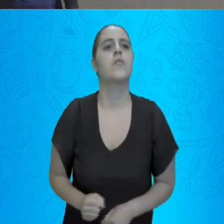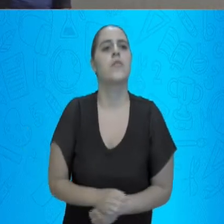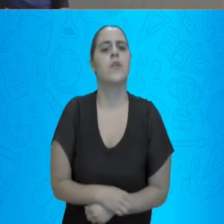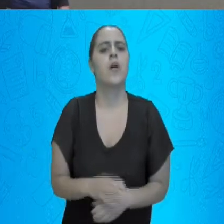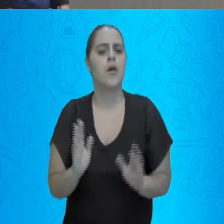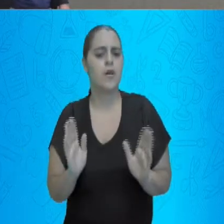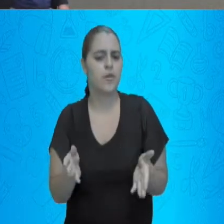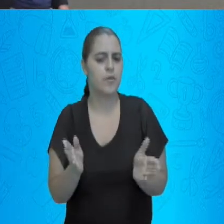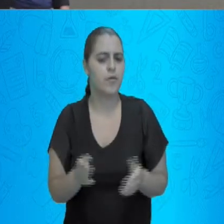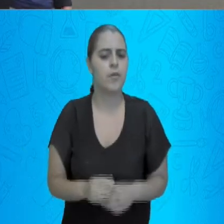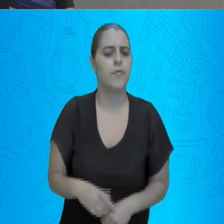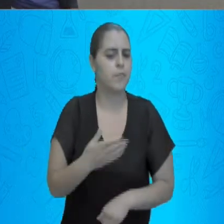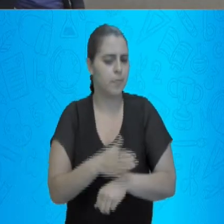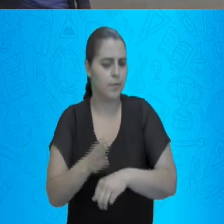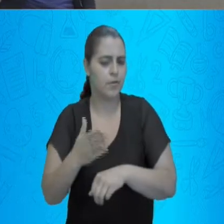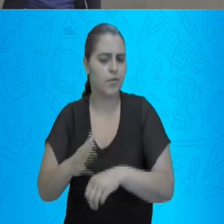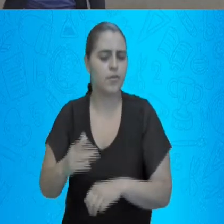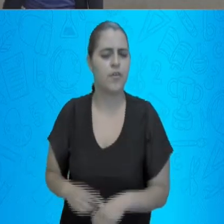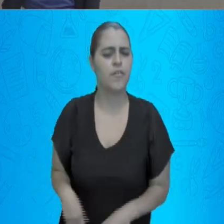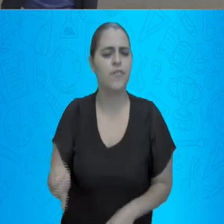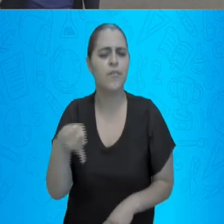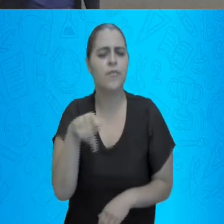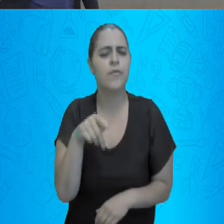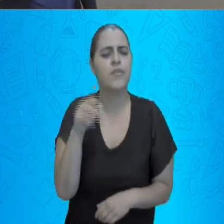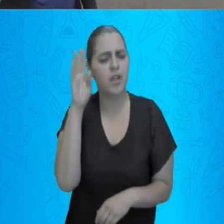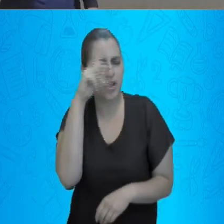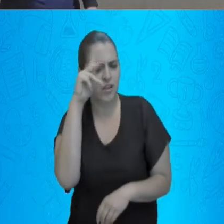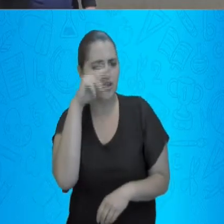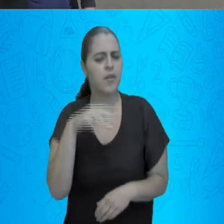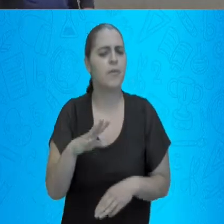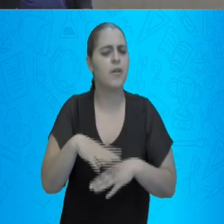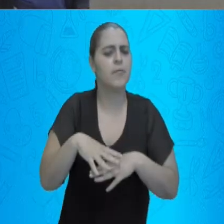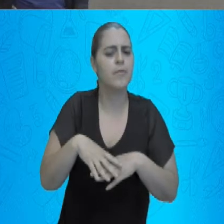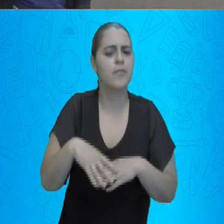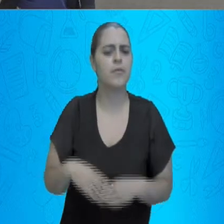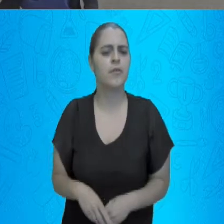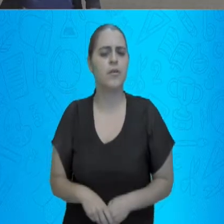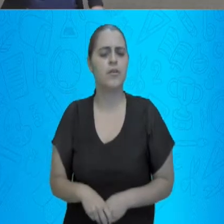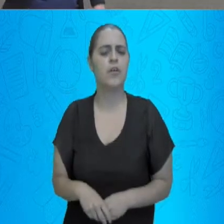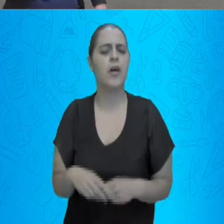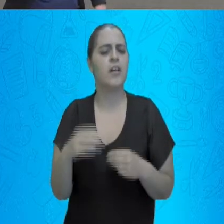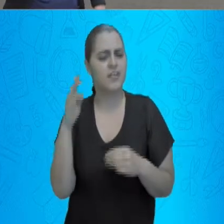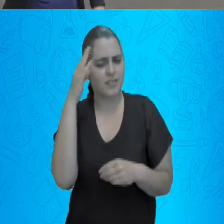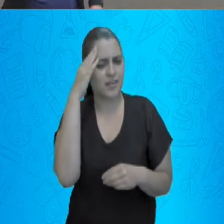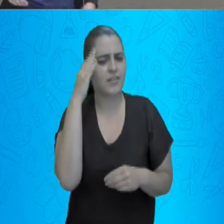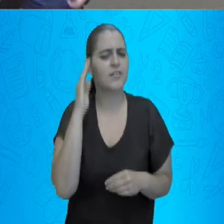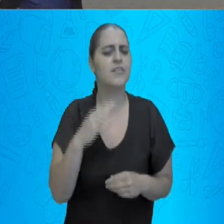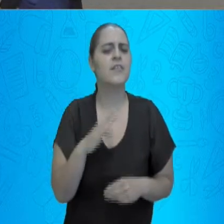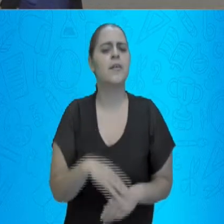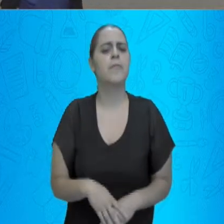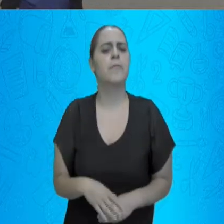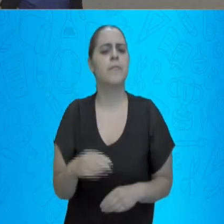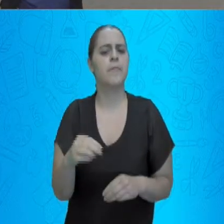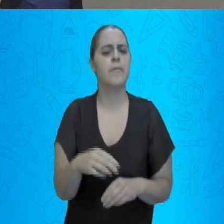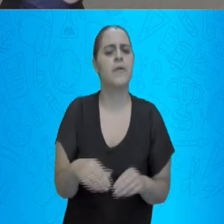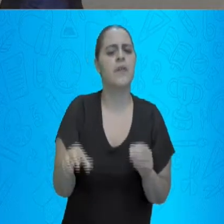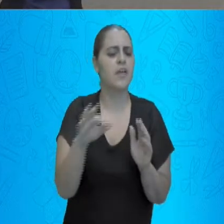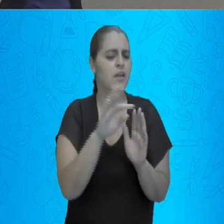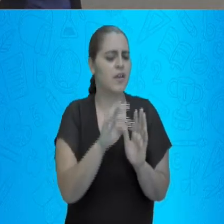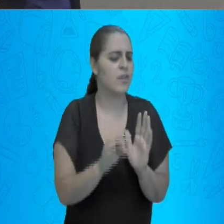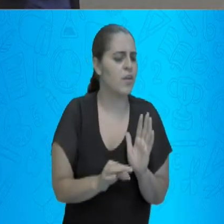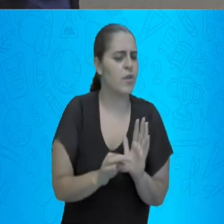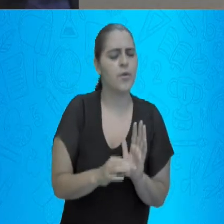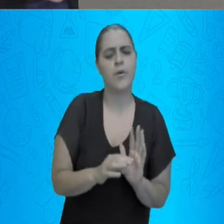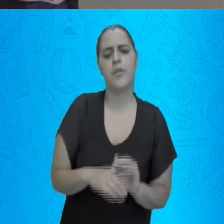Agora, nós vamos praticar. Você lembra que eu falei que a matemática, você tem que saber a teoria, tem que saber o que é.